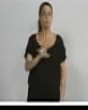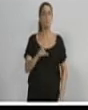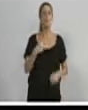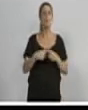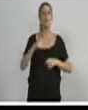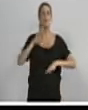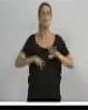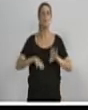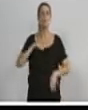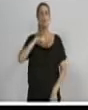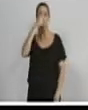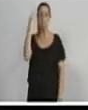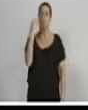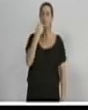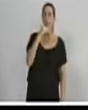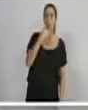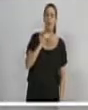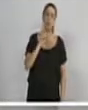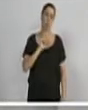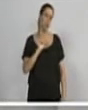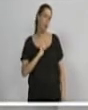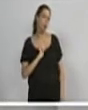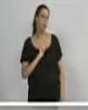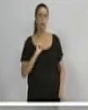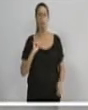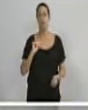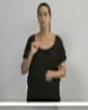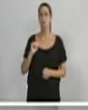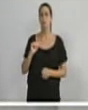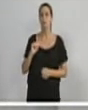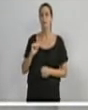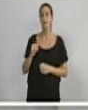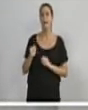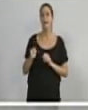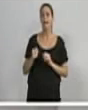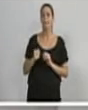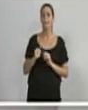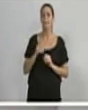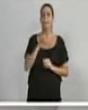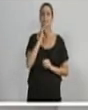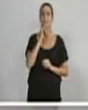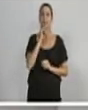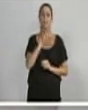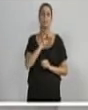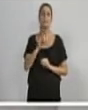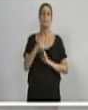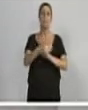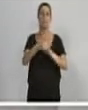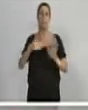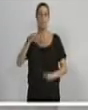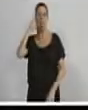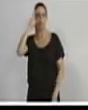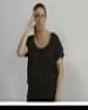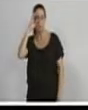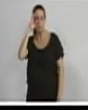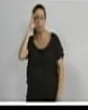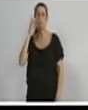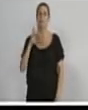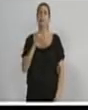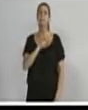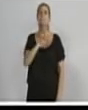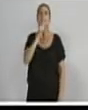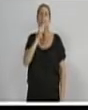dizer, único e simplesmente, crime, impeachment sem crime de responsabilidade é golpe. Vamos para o sexto.